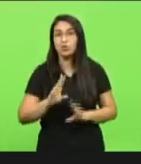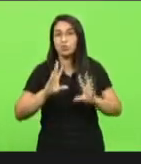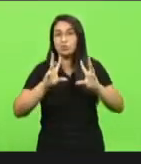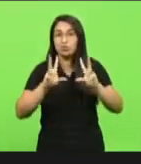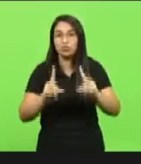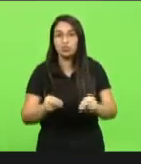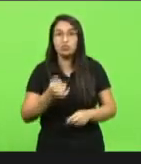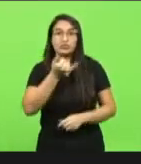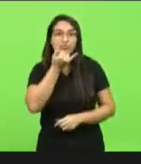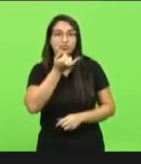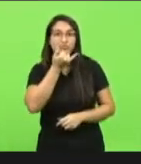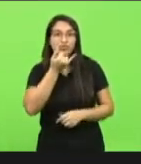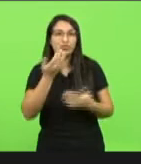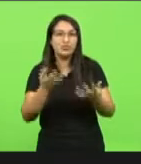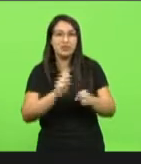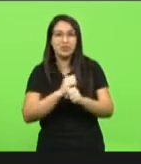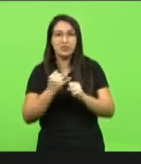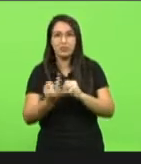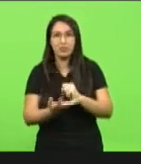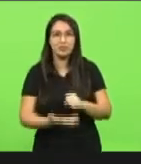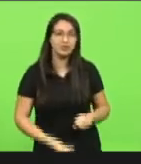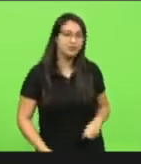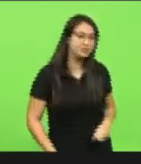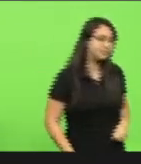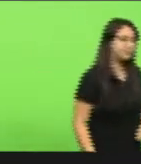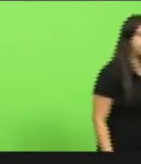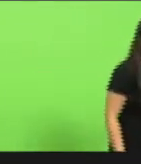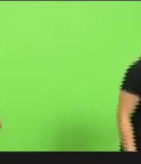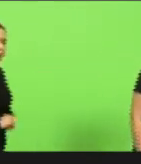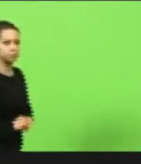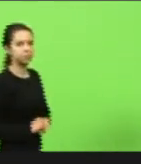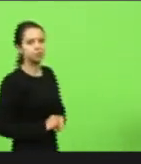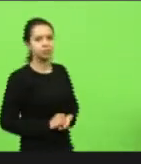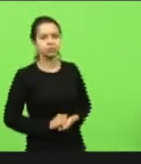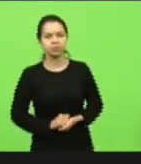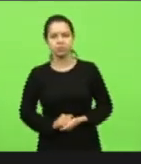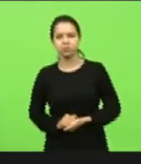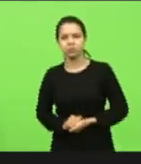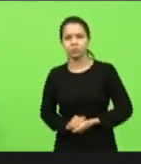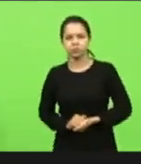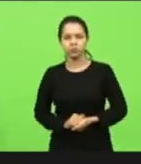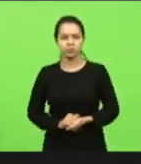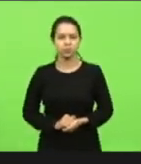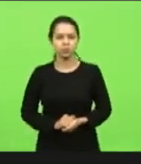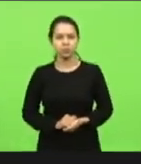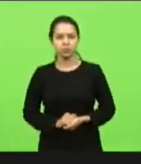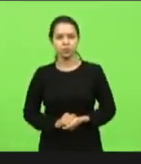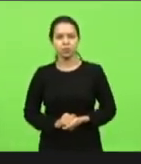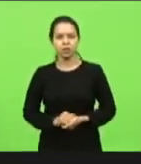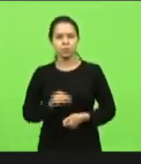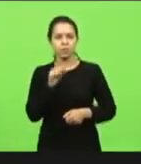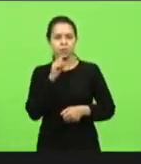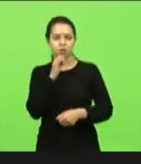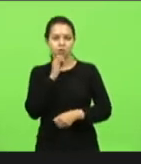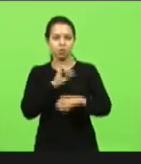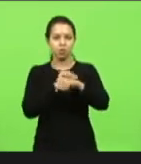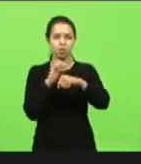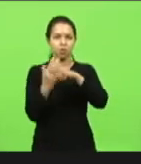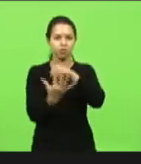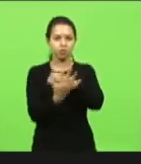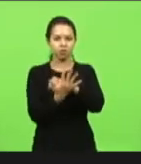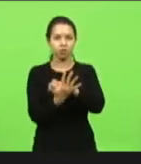tem justificativo na ponta da língua para tudo é para o covid pronto está tudo